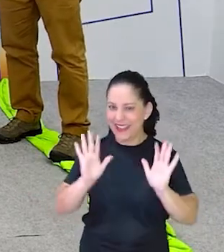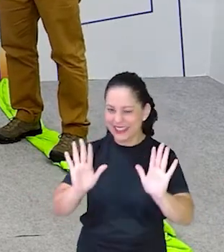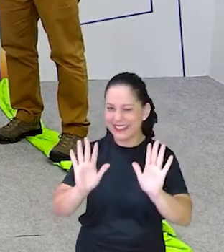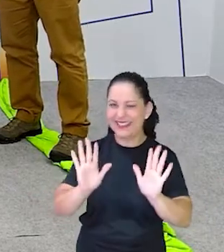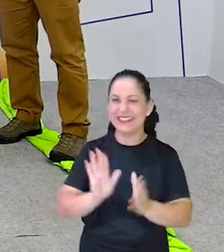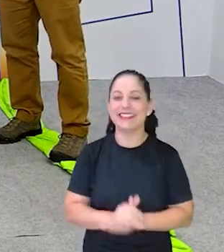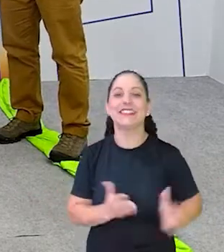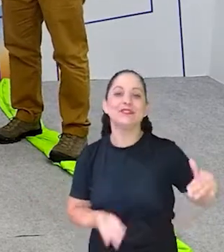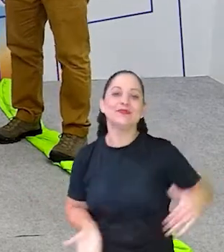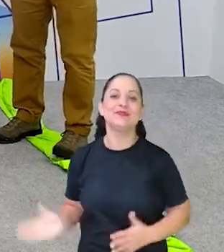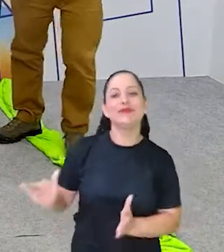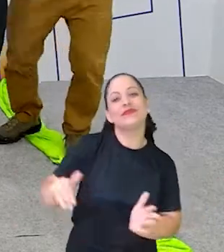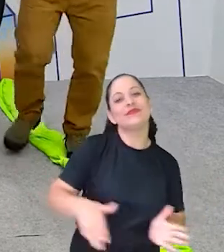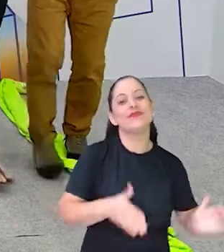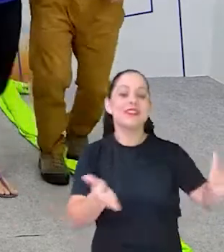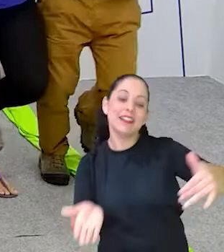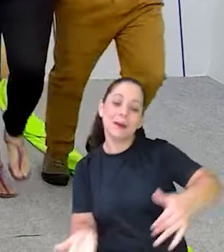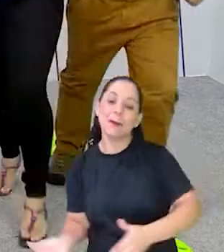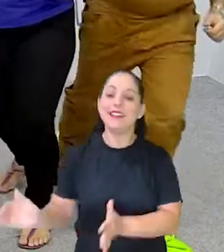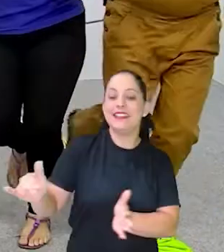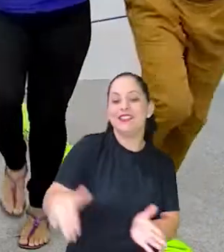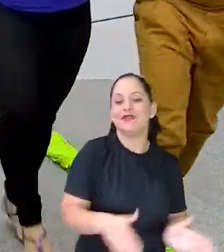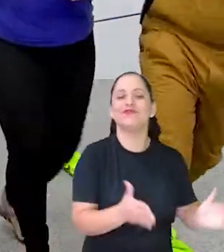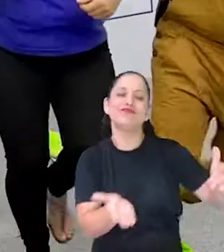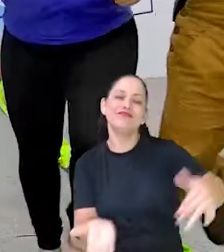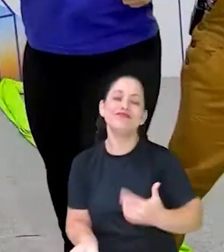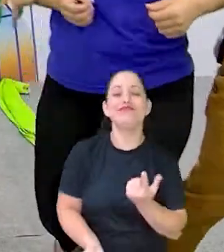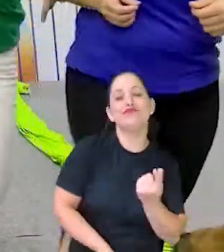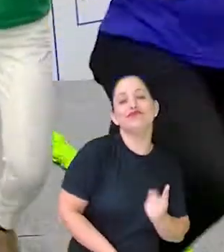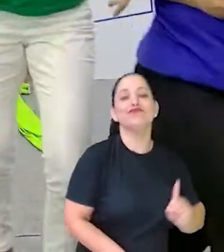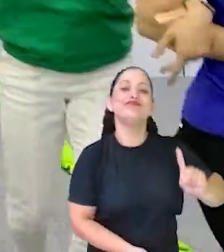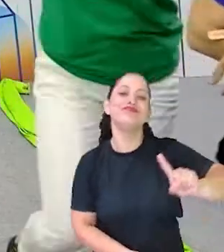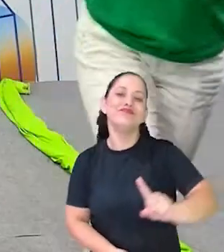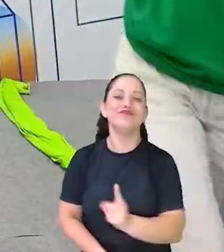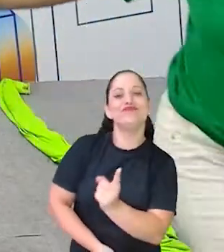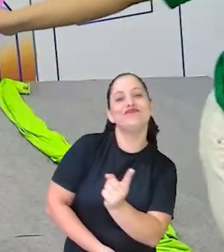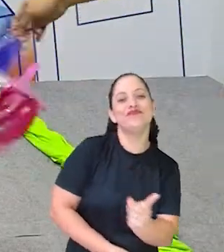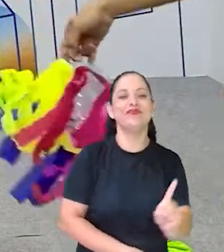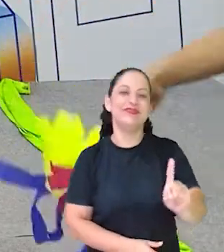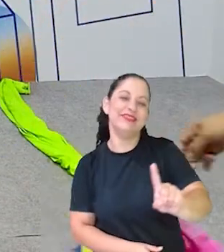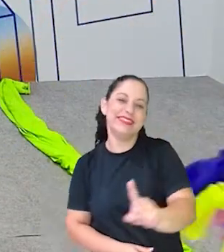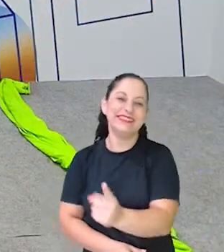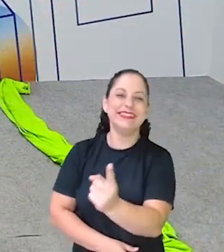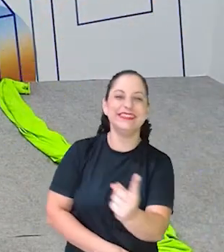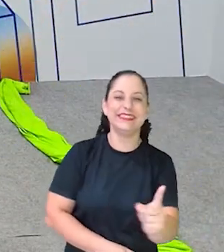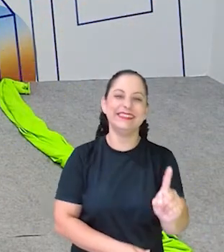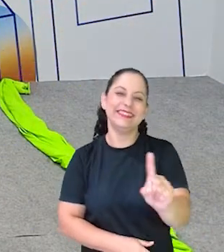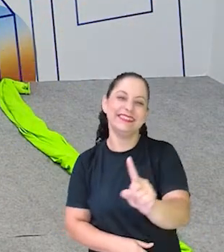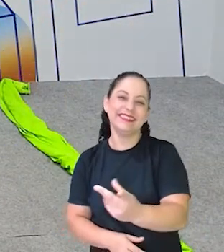Pela estrada fora, eu vou bem sozinha. Leva eles.